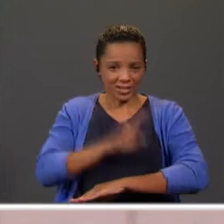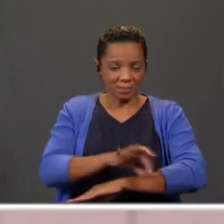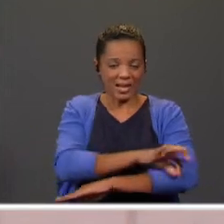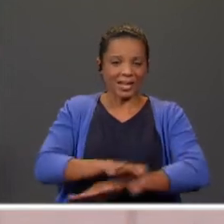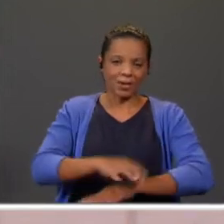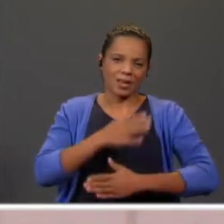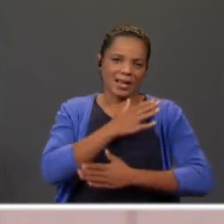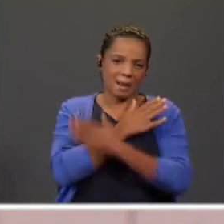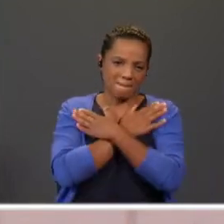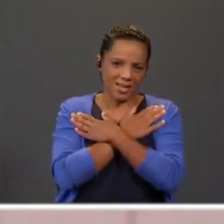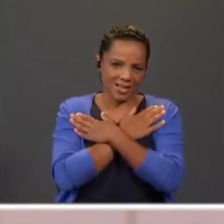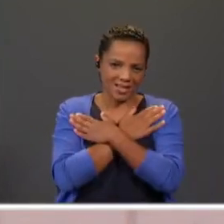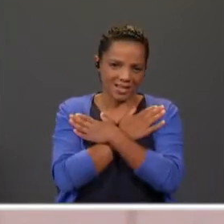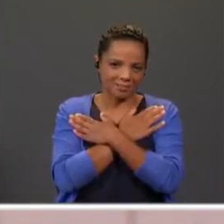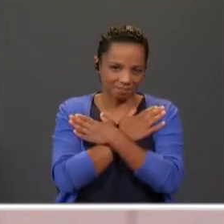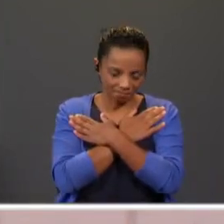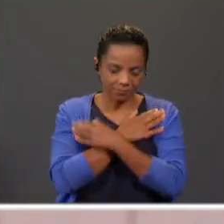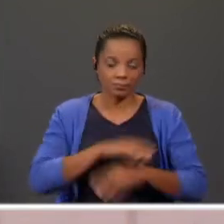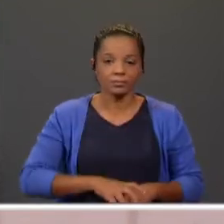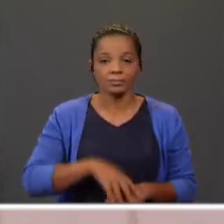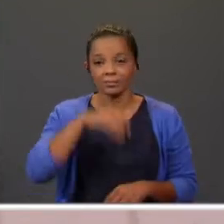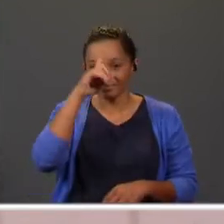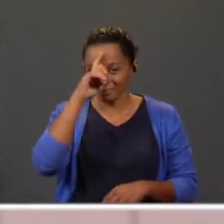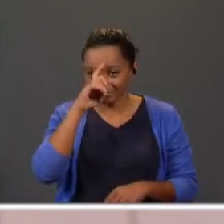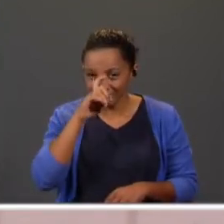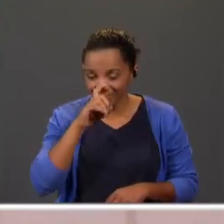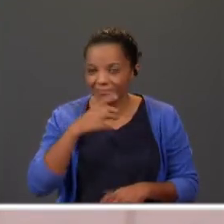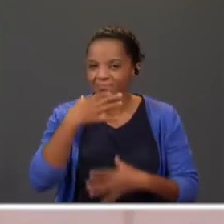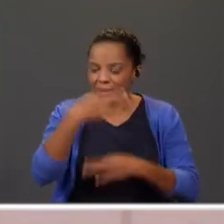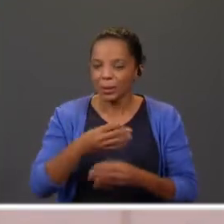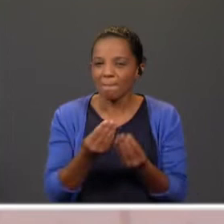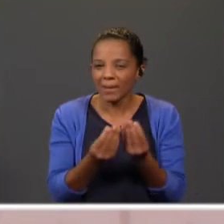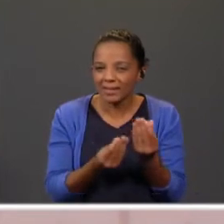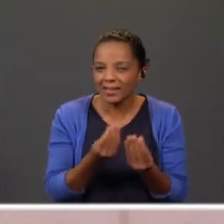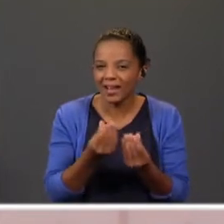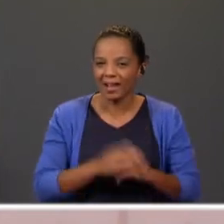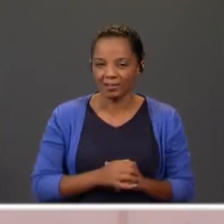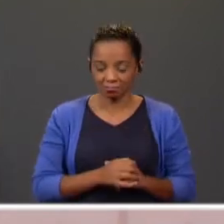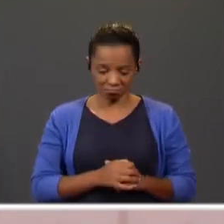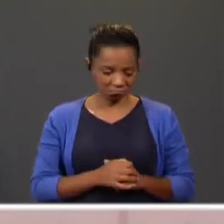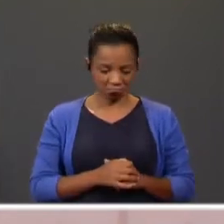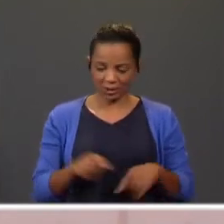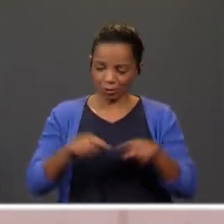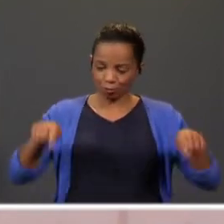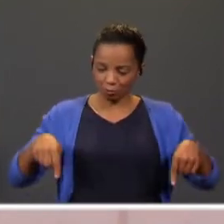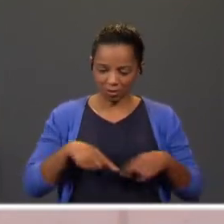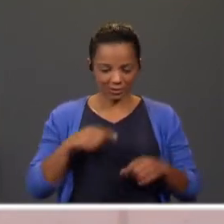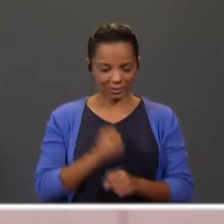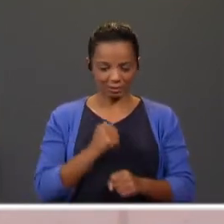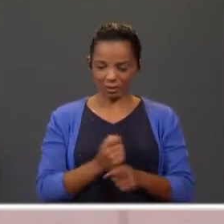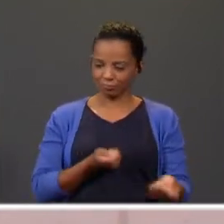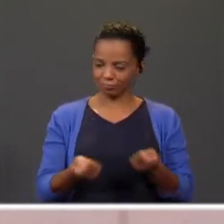nossa amiga. Relembramos e confirmamos o material, o espaço de trabalho organizado,